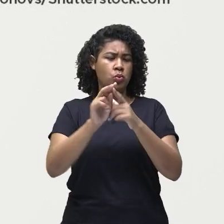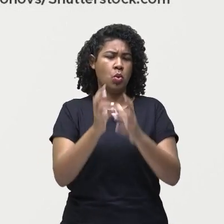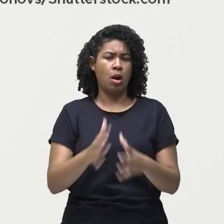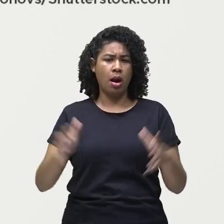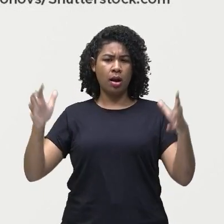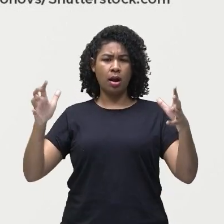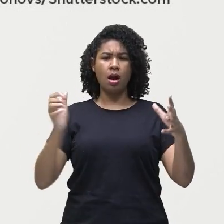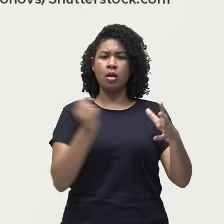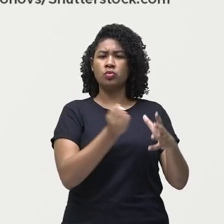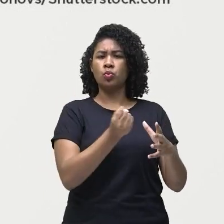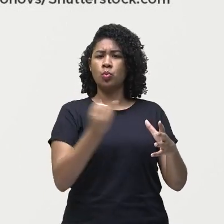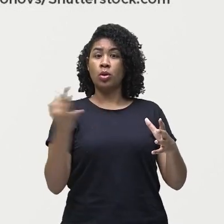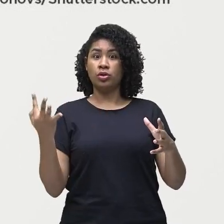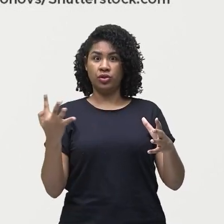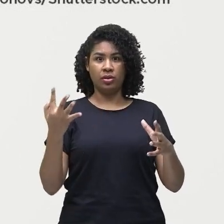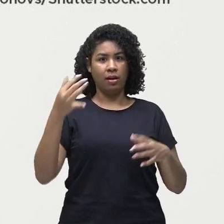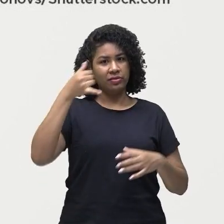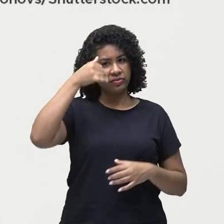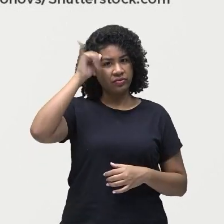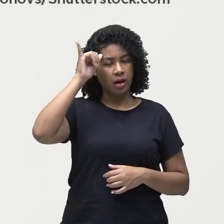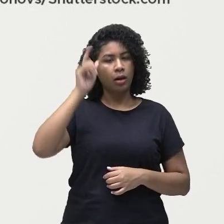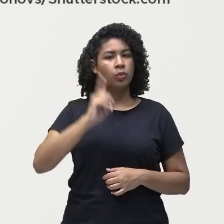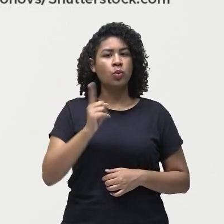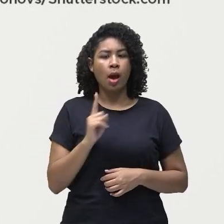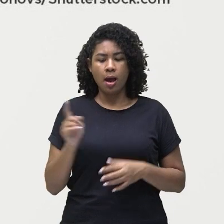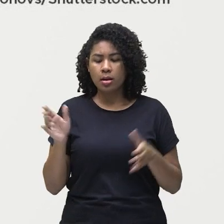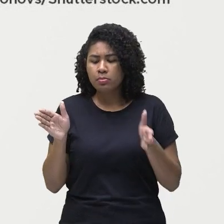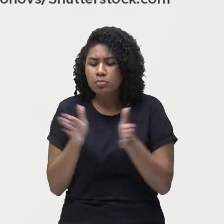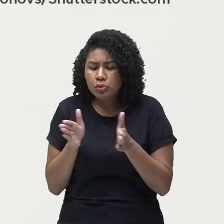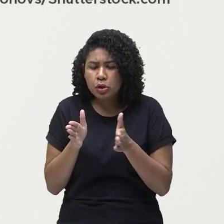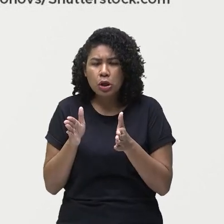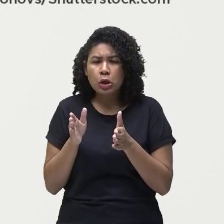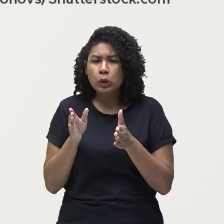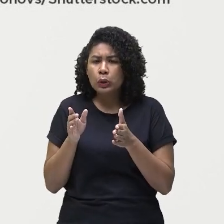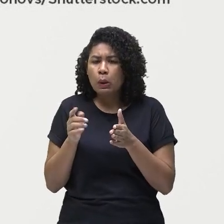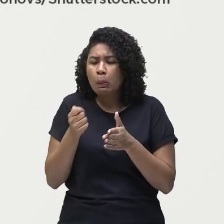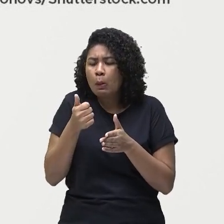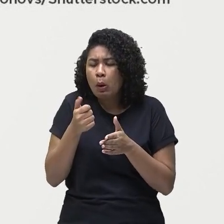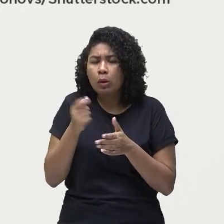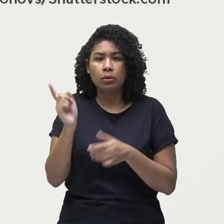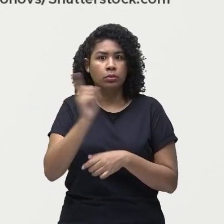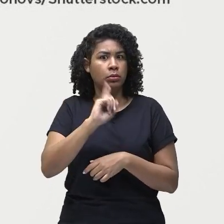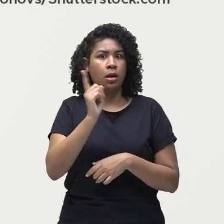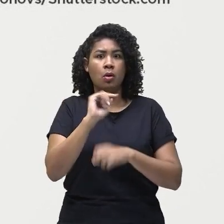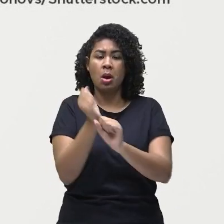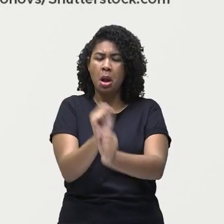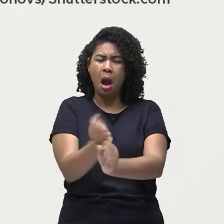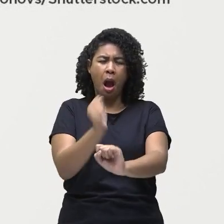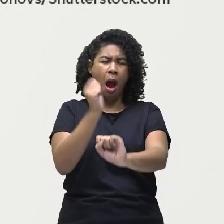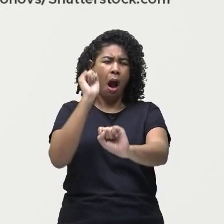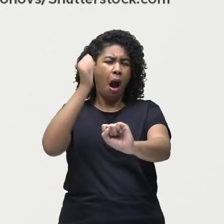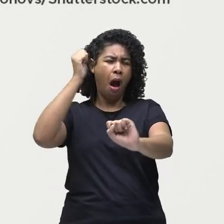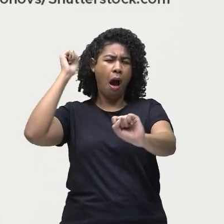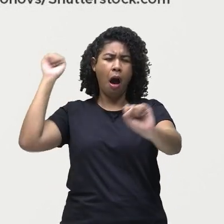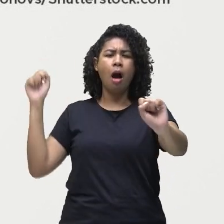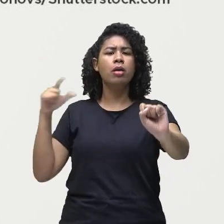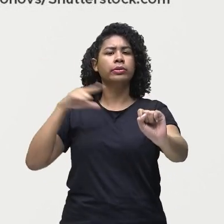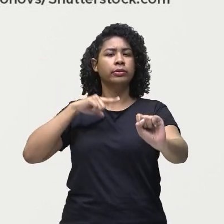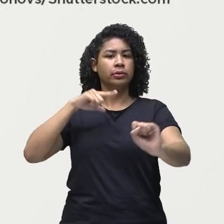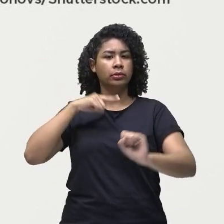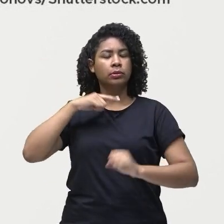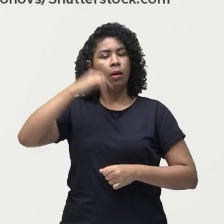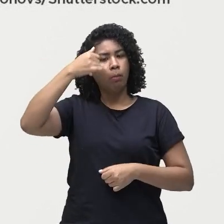a gente não está falando de pequenas criações, gente está falando de grandes criações, são responsáveis